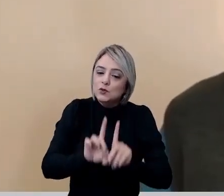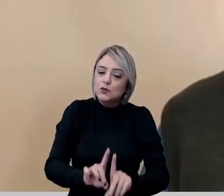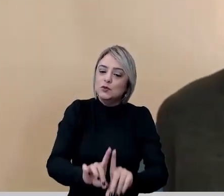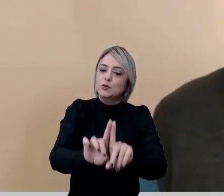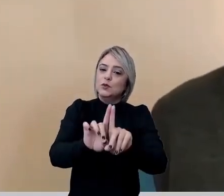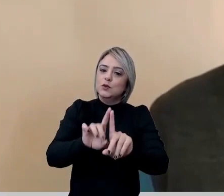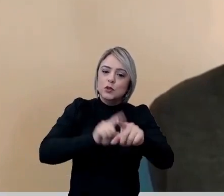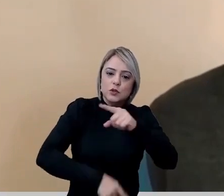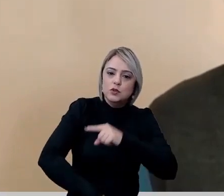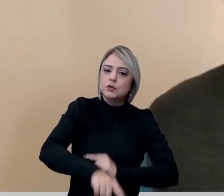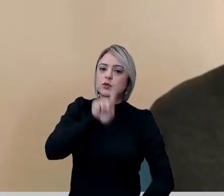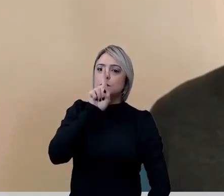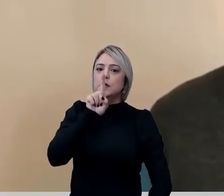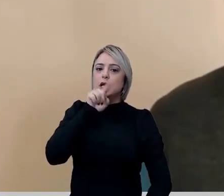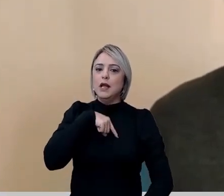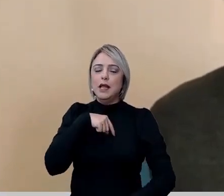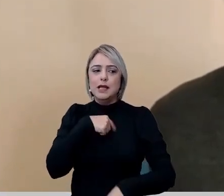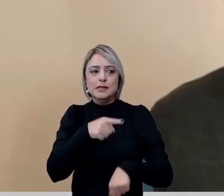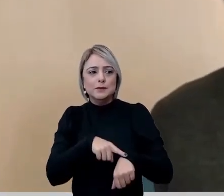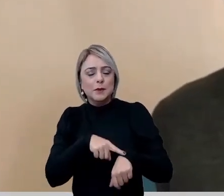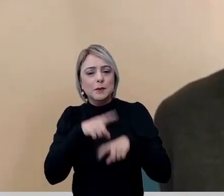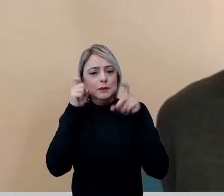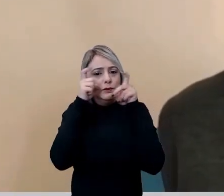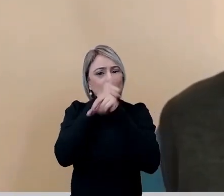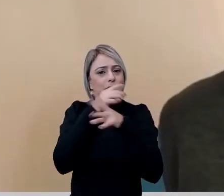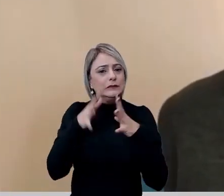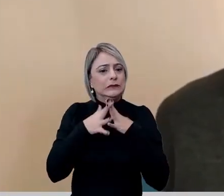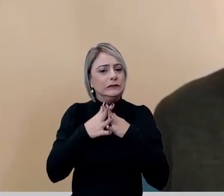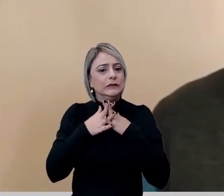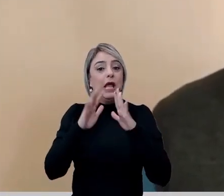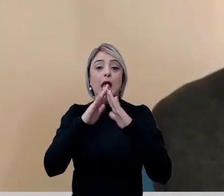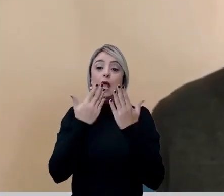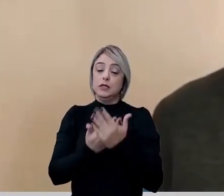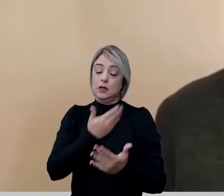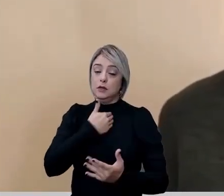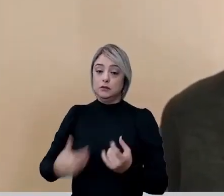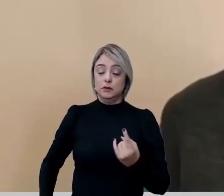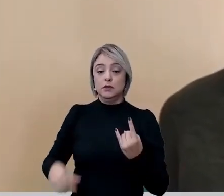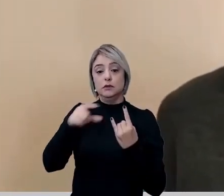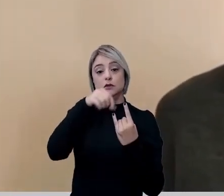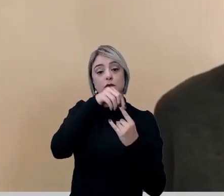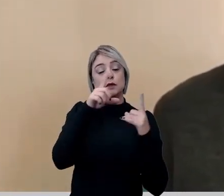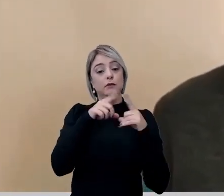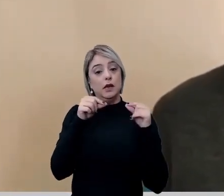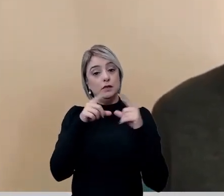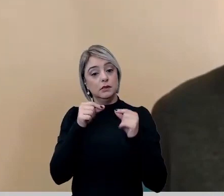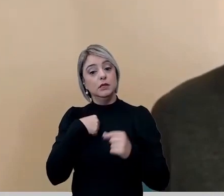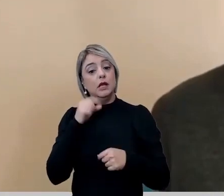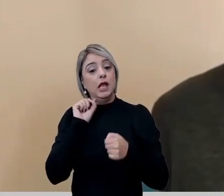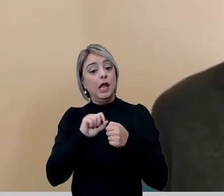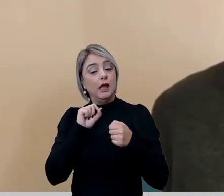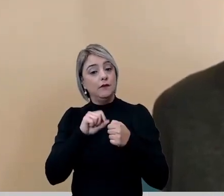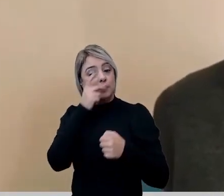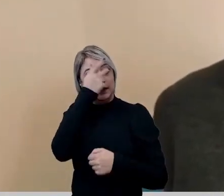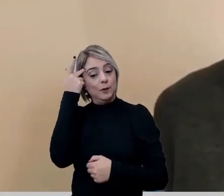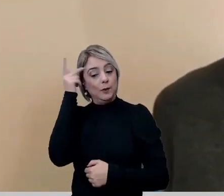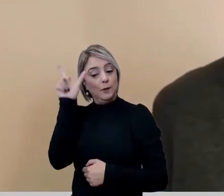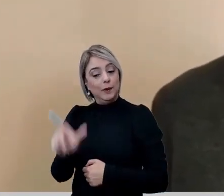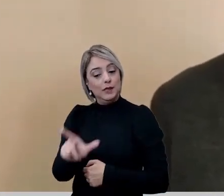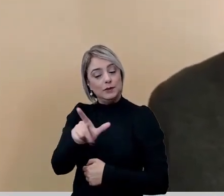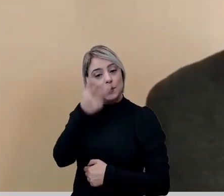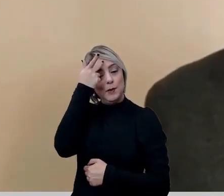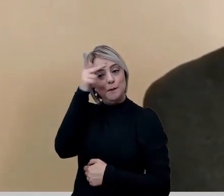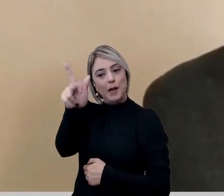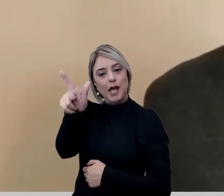superaremos esses tempos difíceis. A Escola de Governo da Fiocruz Brasília é feita por pessoas e